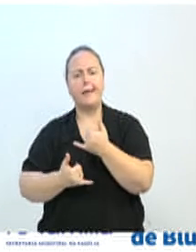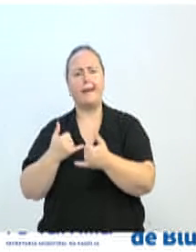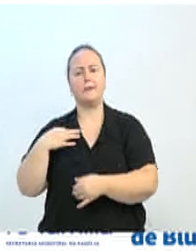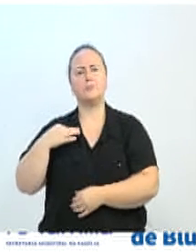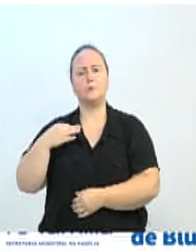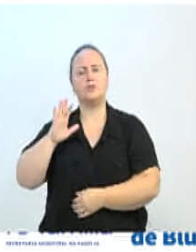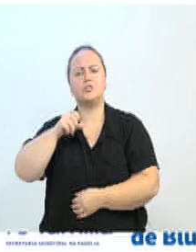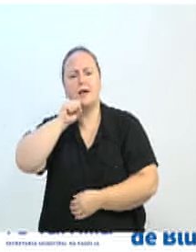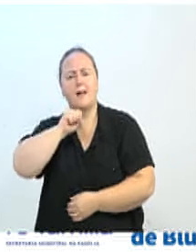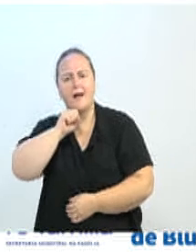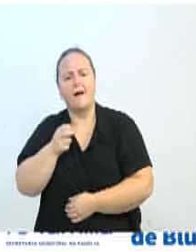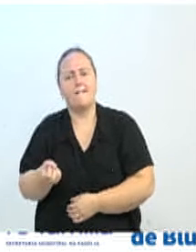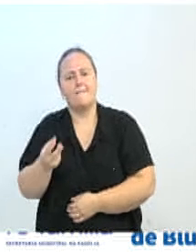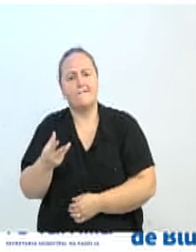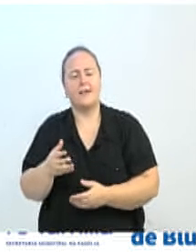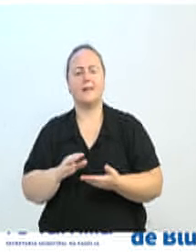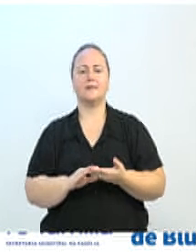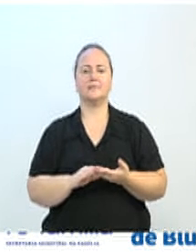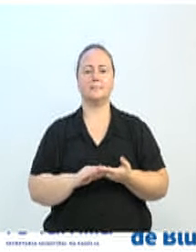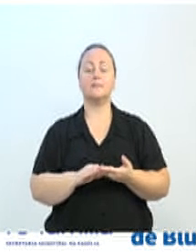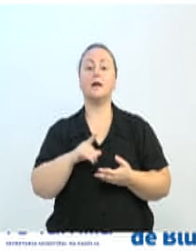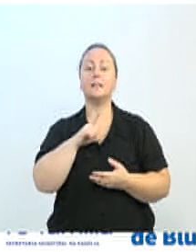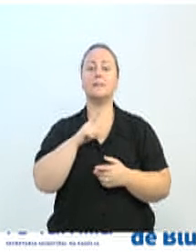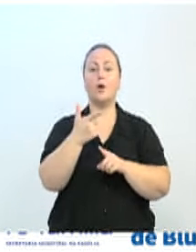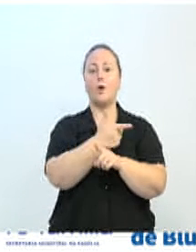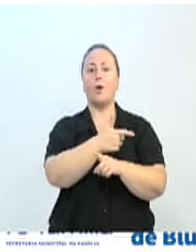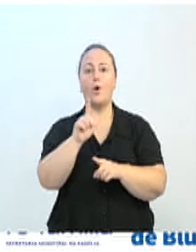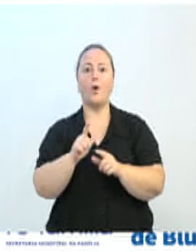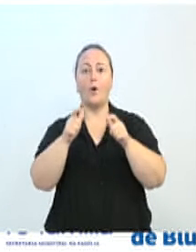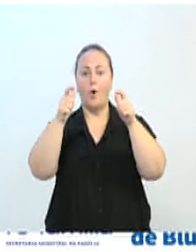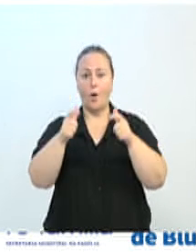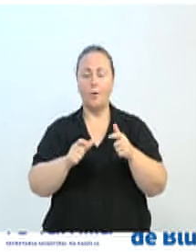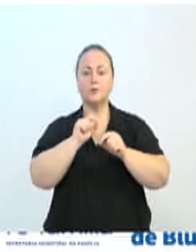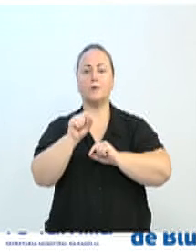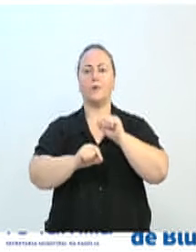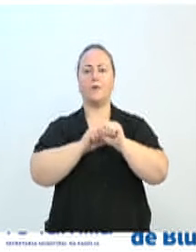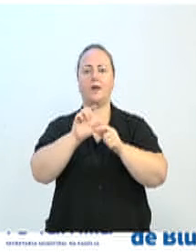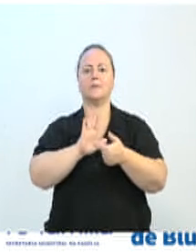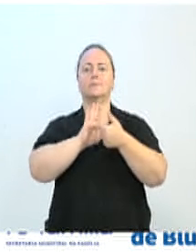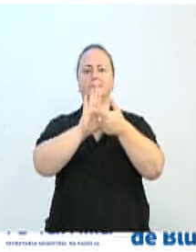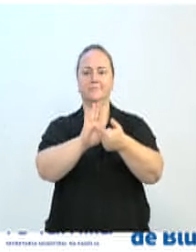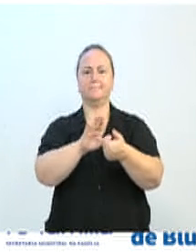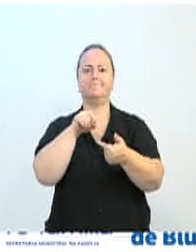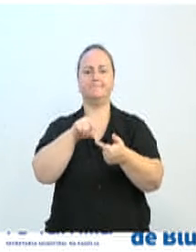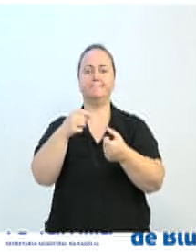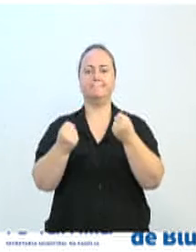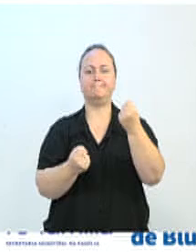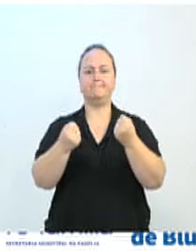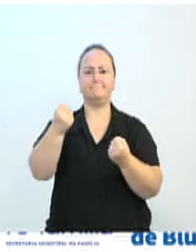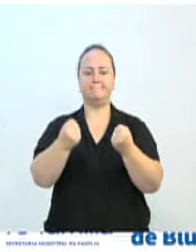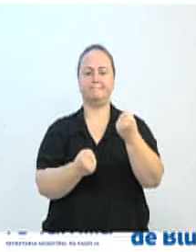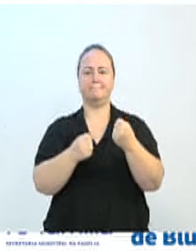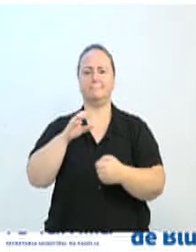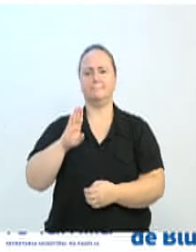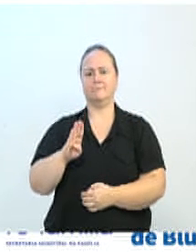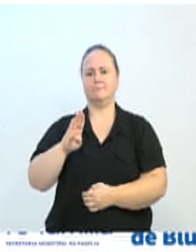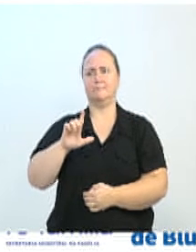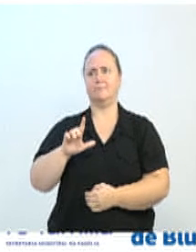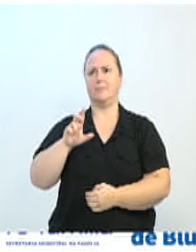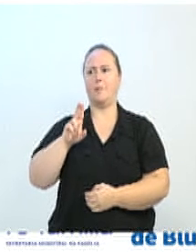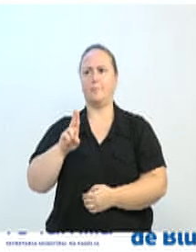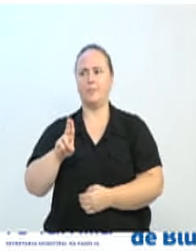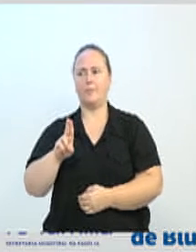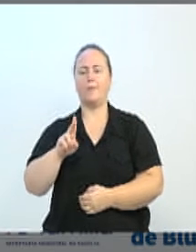nós vamos trazer uma novidade também esse ano, que é uma atração, que seria a exposição de automóveis do Blue Road Vintage